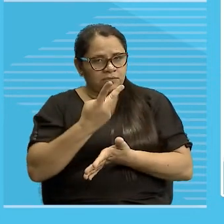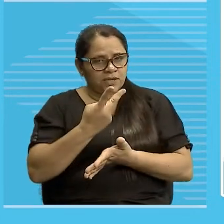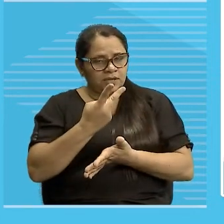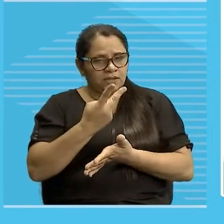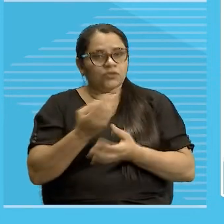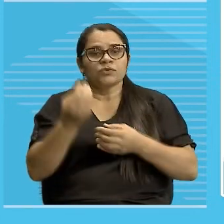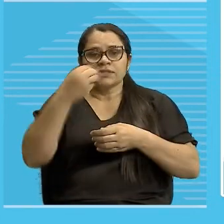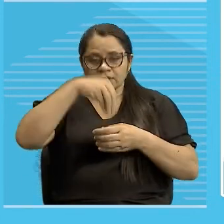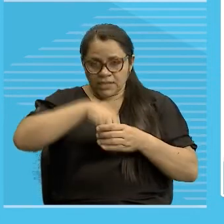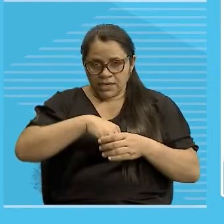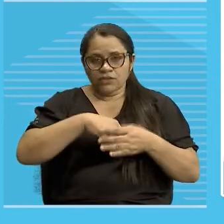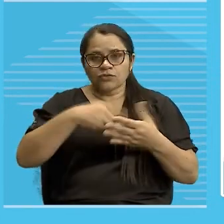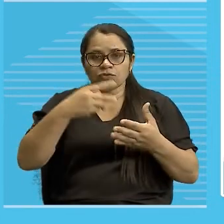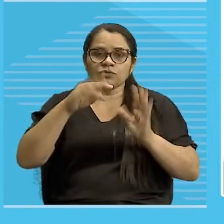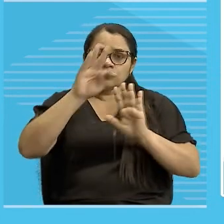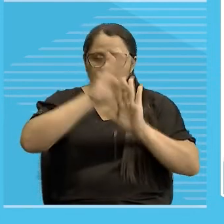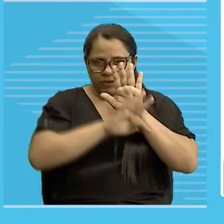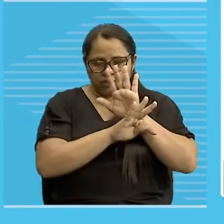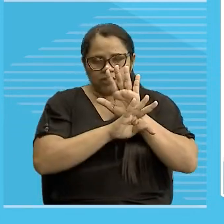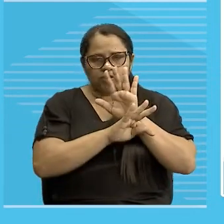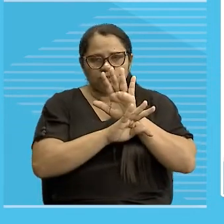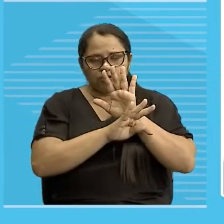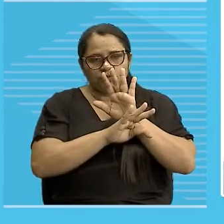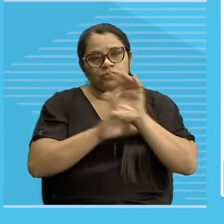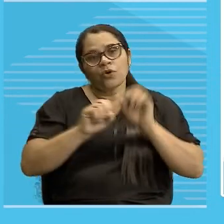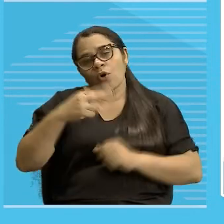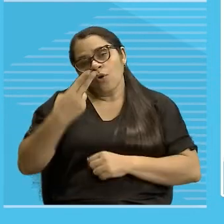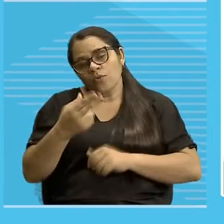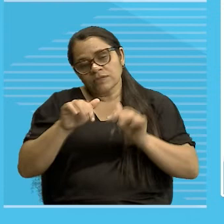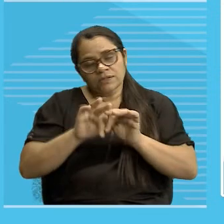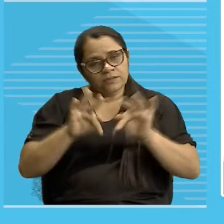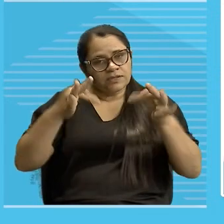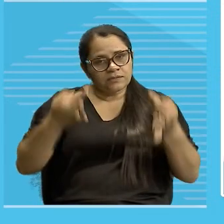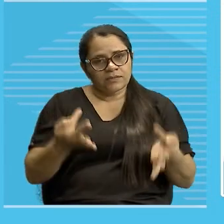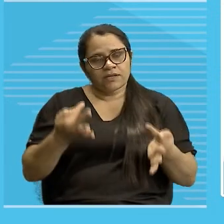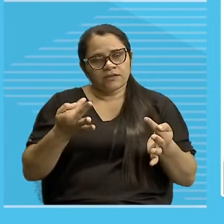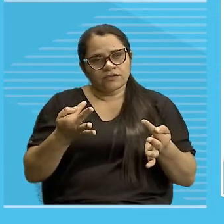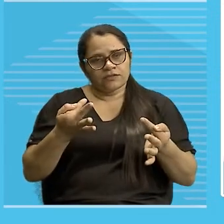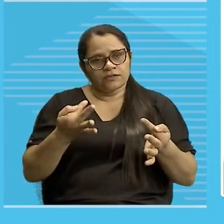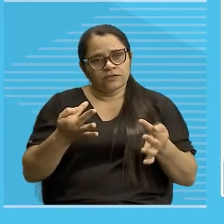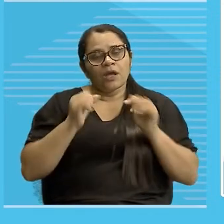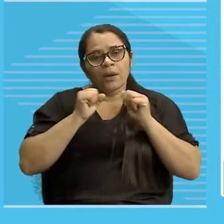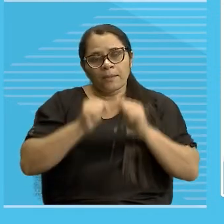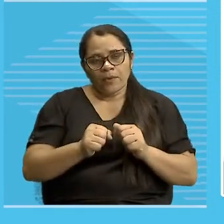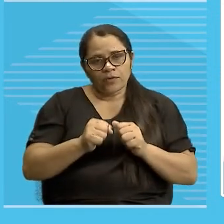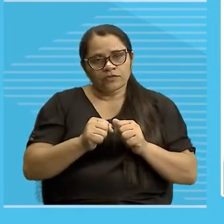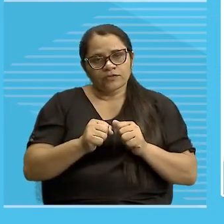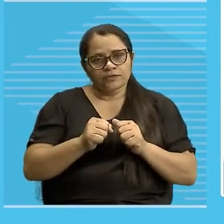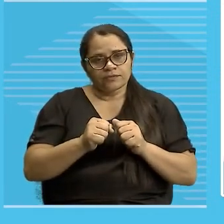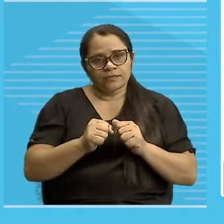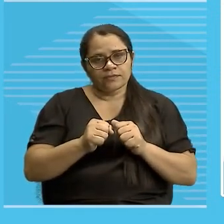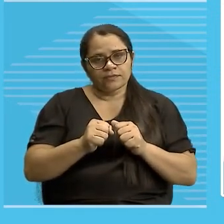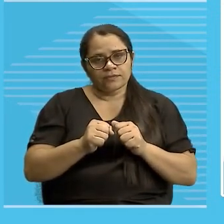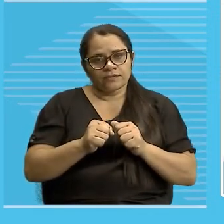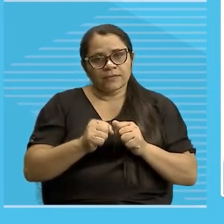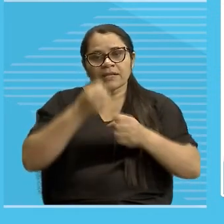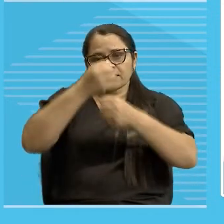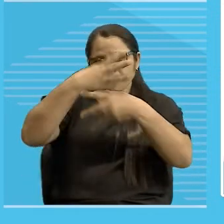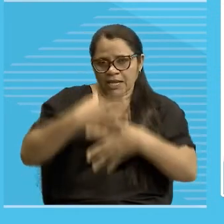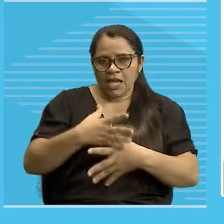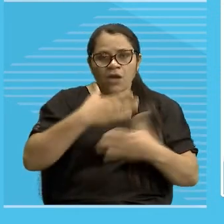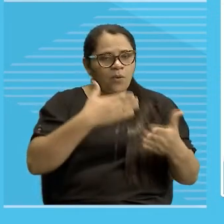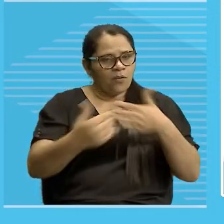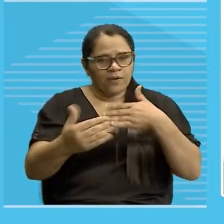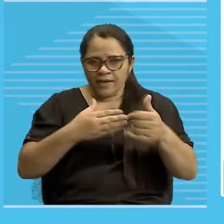Externa, ao texto, ou simplesmente pode dizer que ela faz qualquer referência fora do texto,